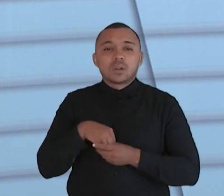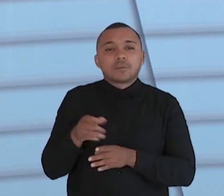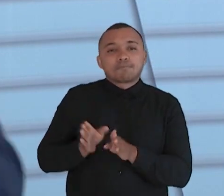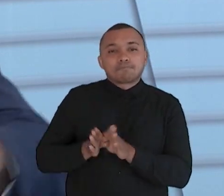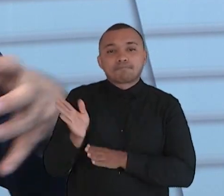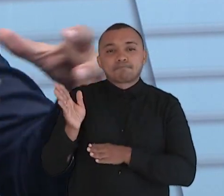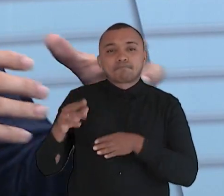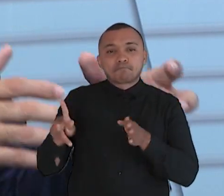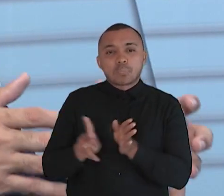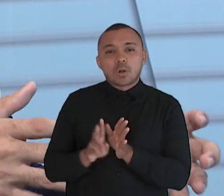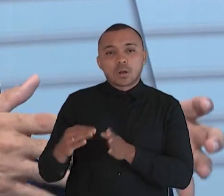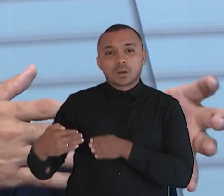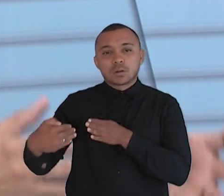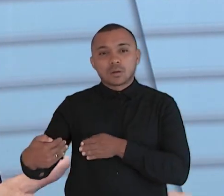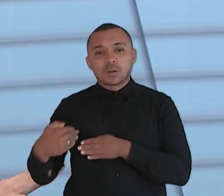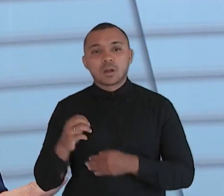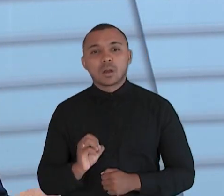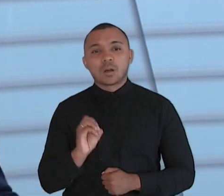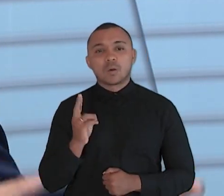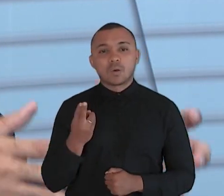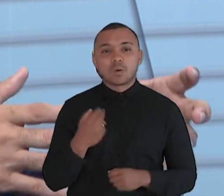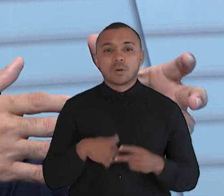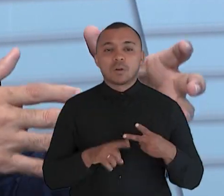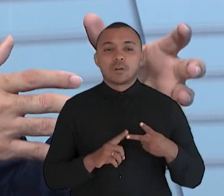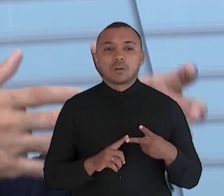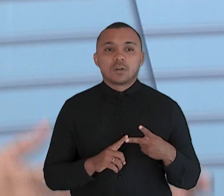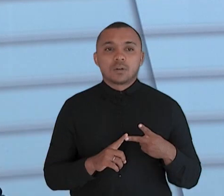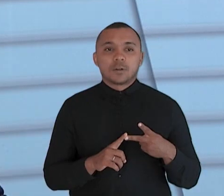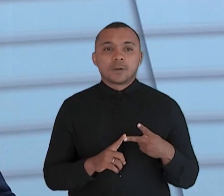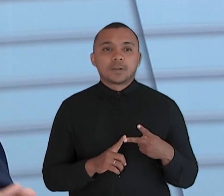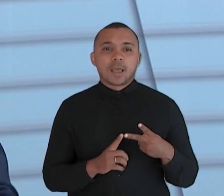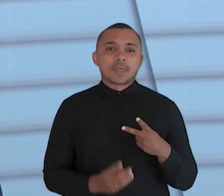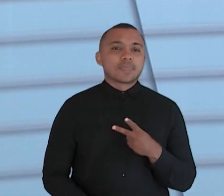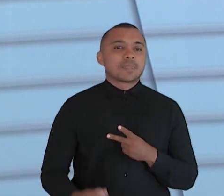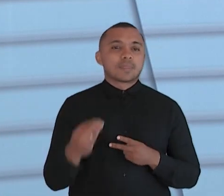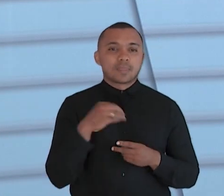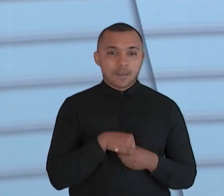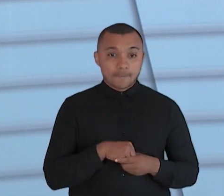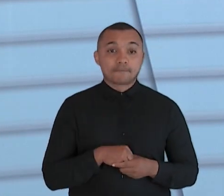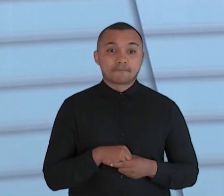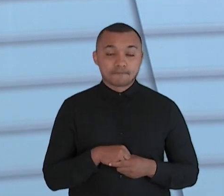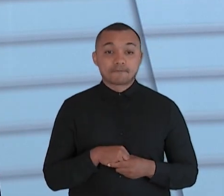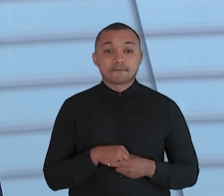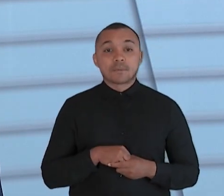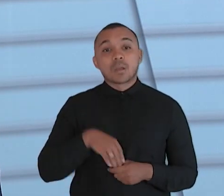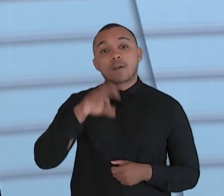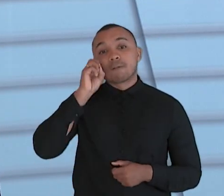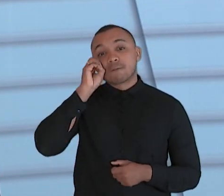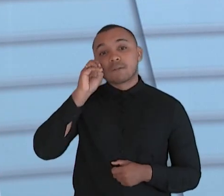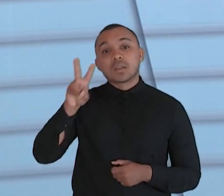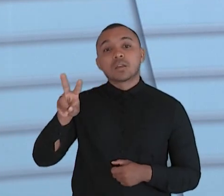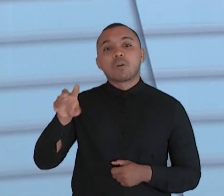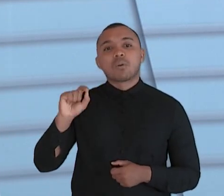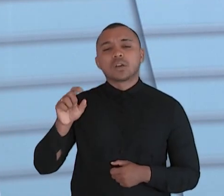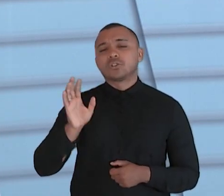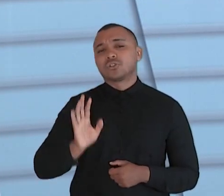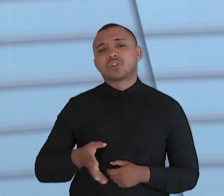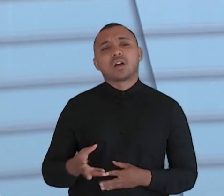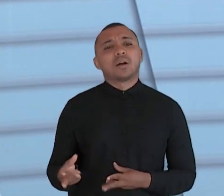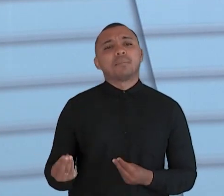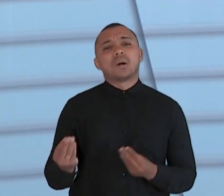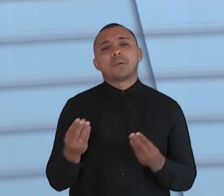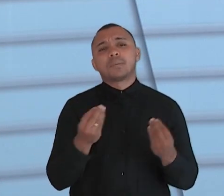ambulatorial como o tratamento interno, a gente viu lá quantas vidas,